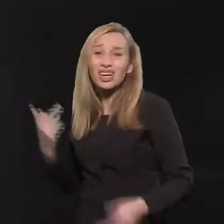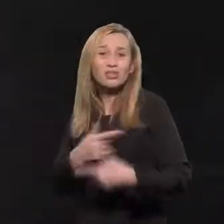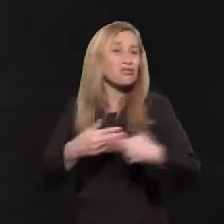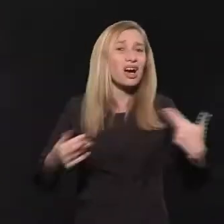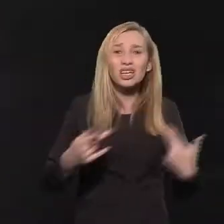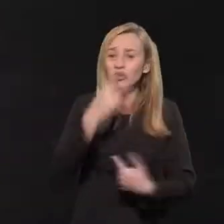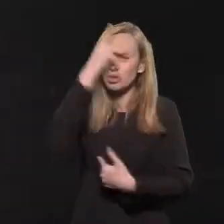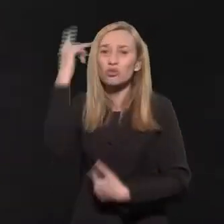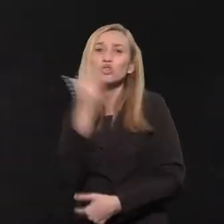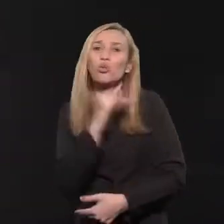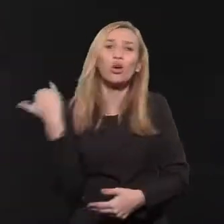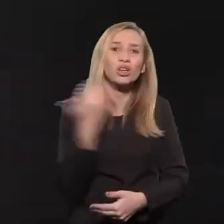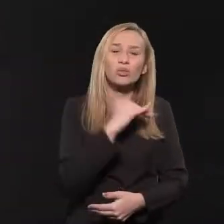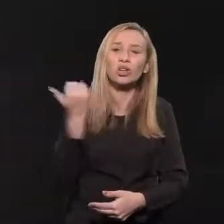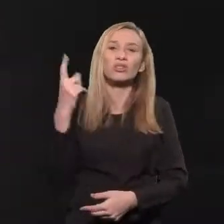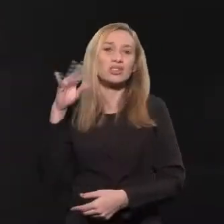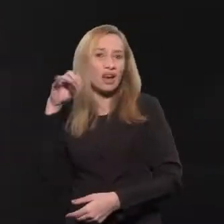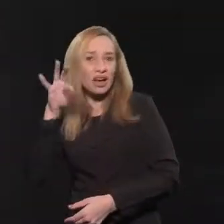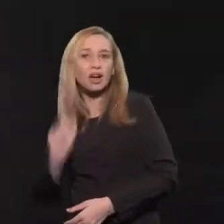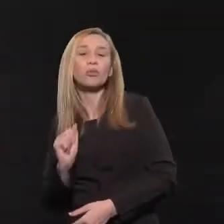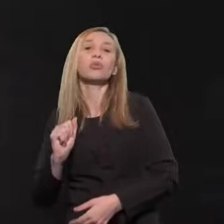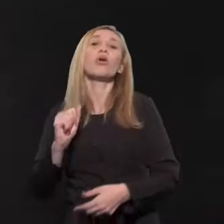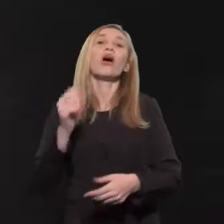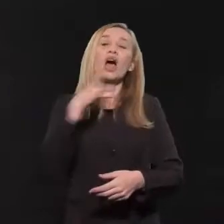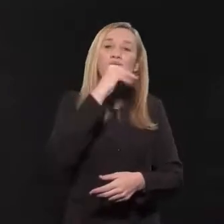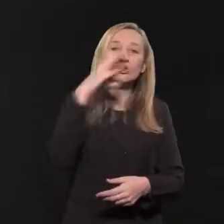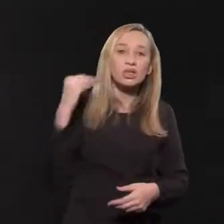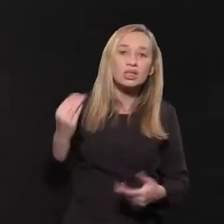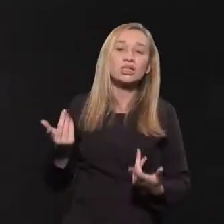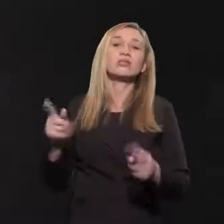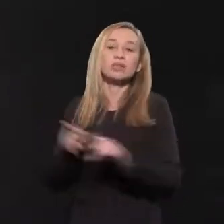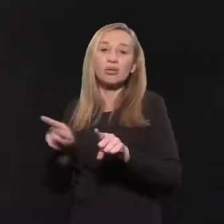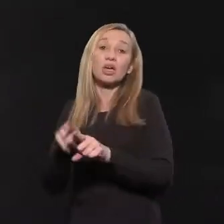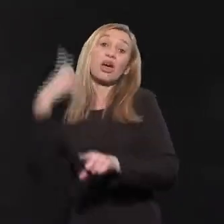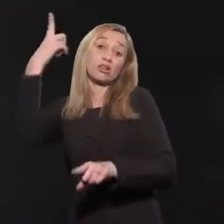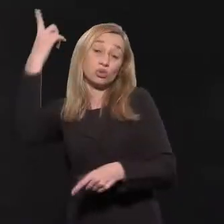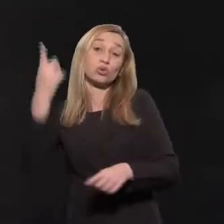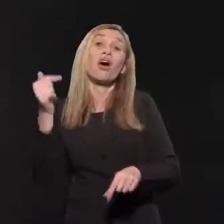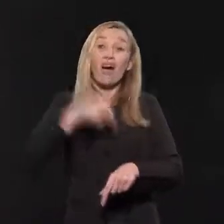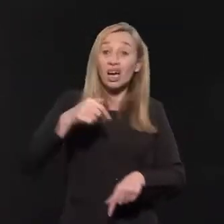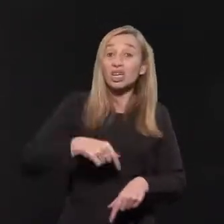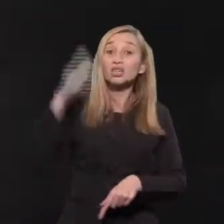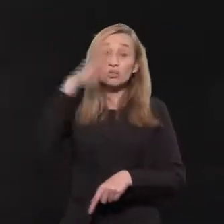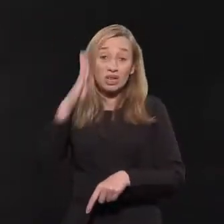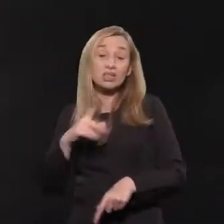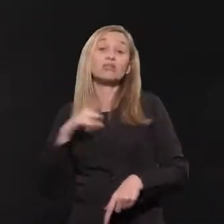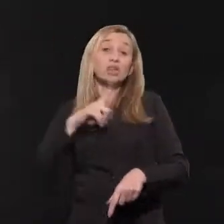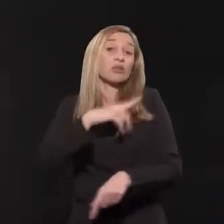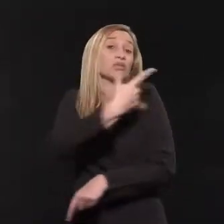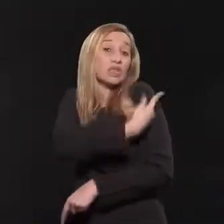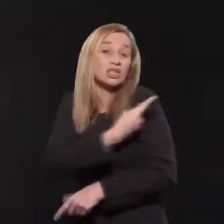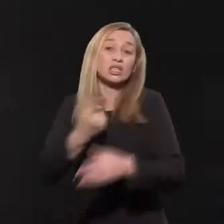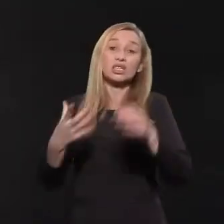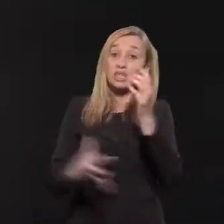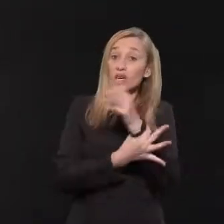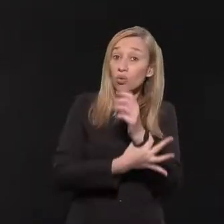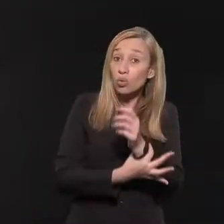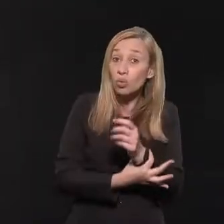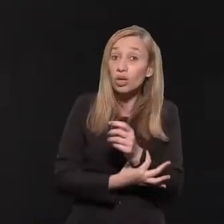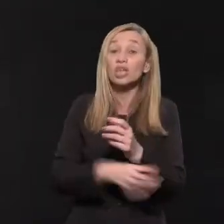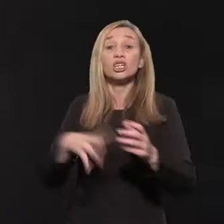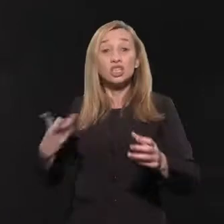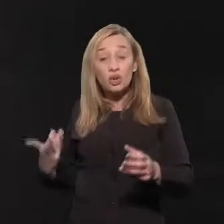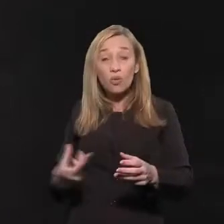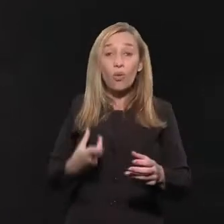casos e muitas mortes por sarampo. em adolescentes, em público adulto. Então, assim, aqui no Brasil temos vacina segura,